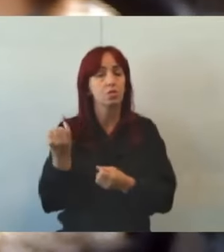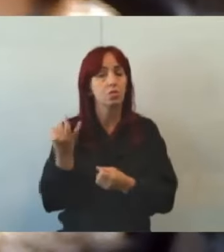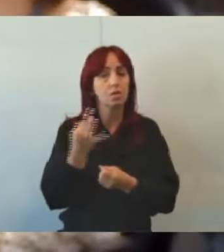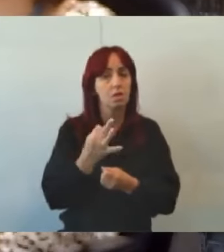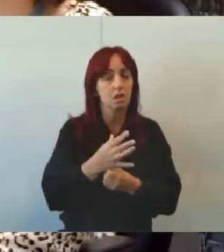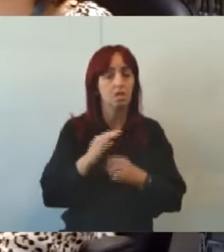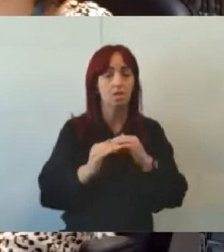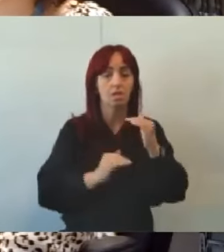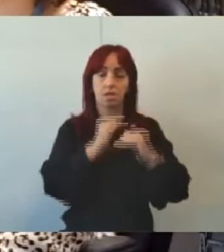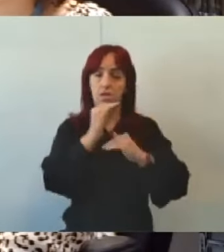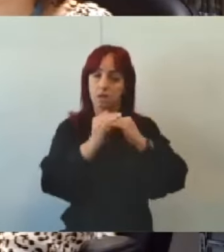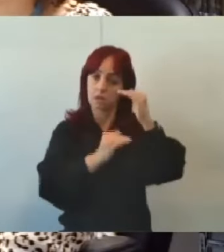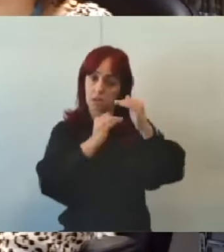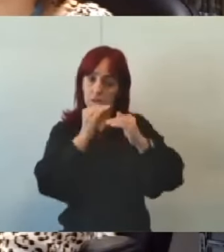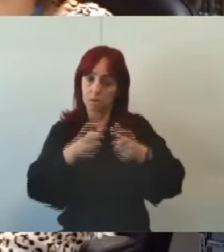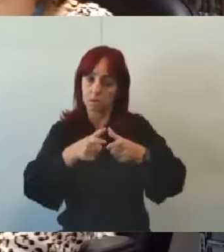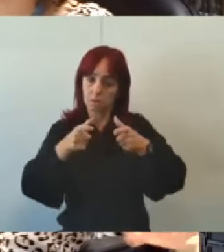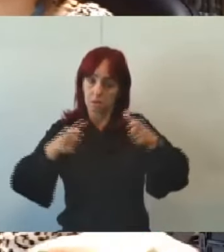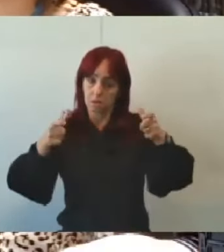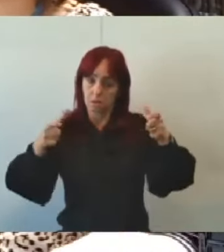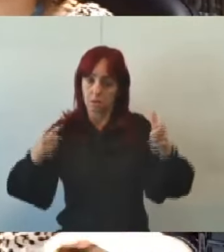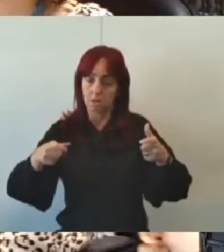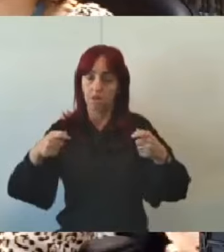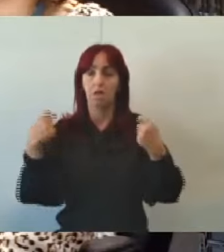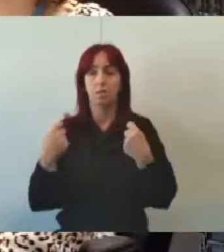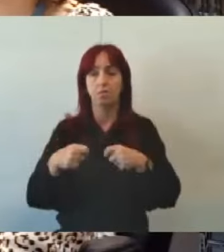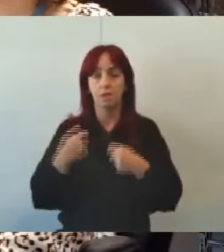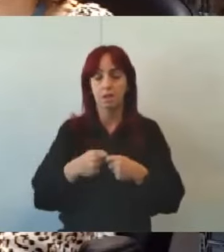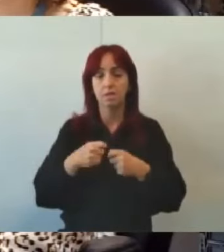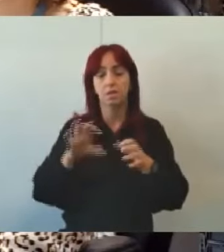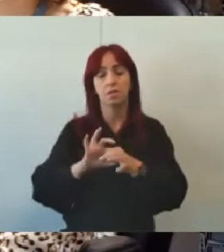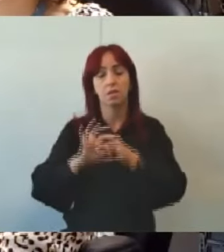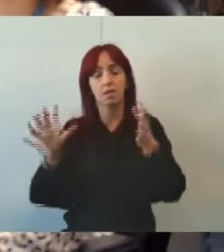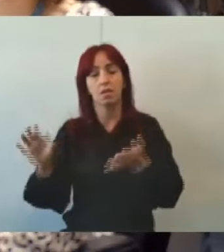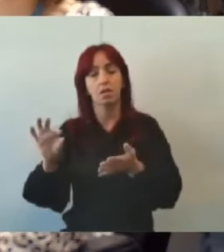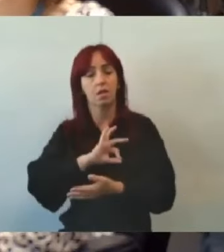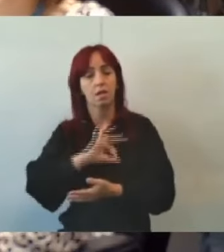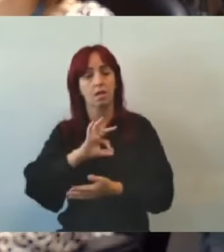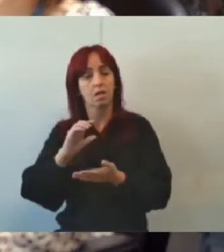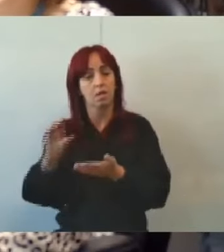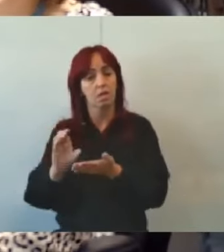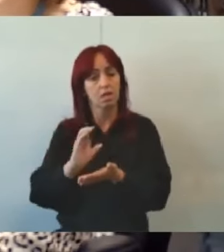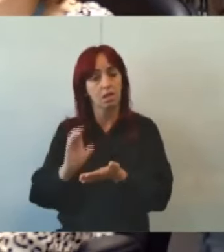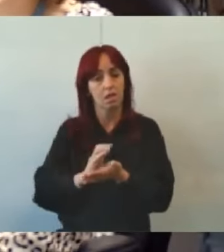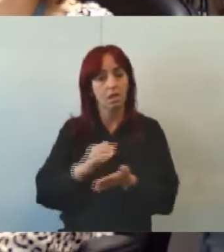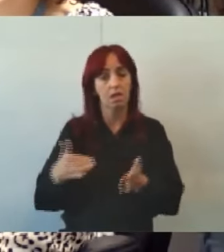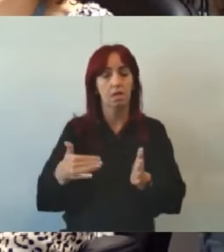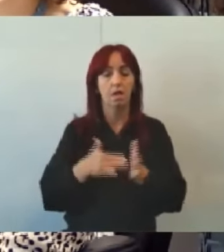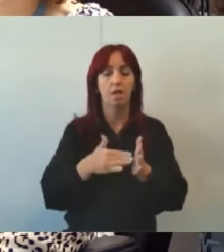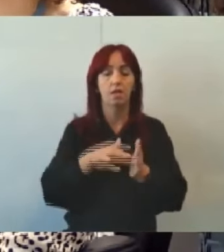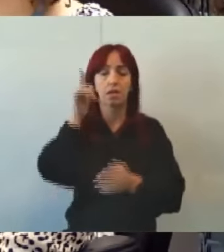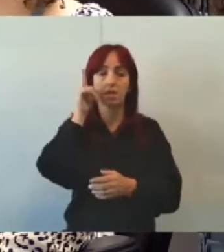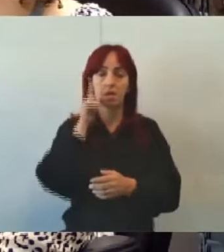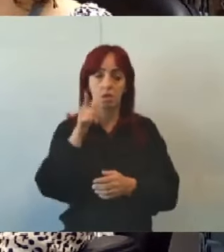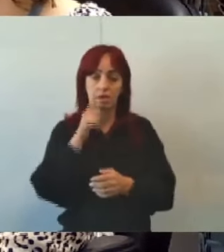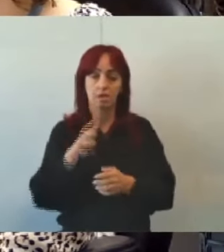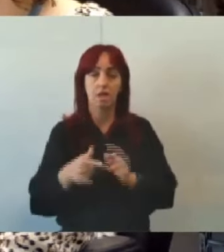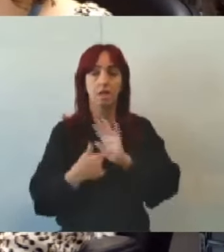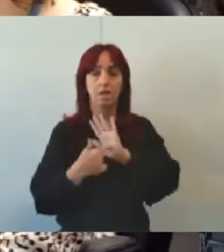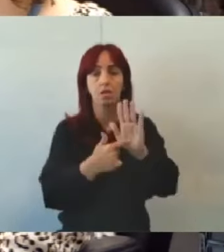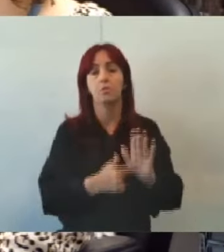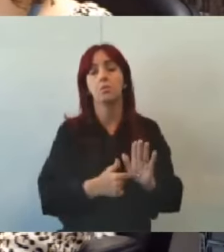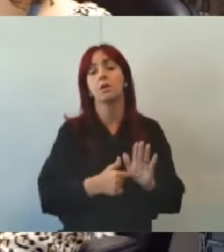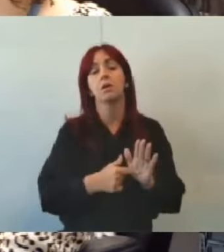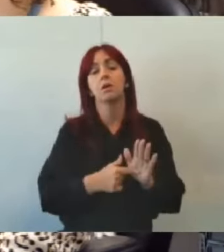ampliado a depender de disponibilidade orçamentária até que se alcance plenamente o disposto no parágrafo terceiro deste artigo.